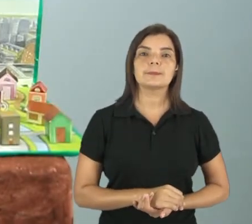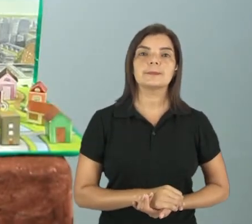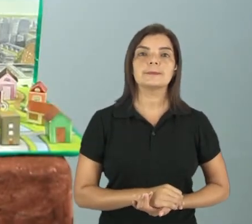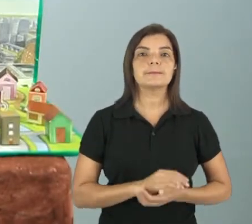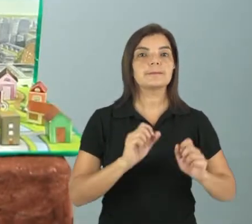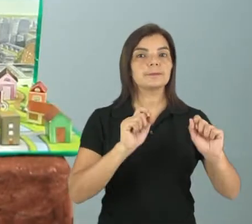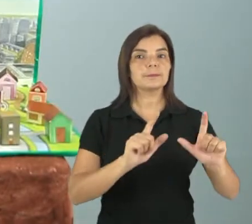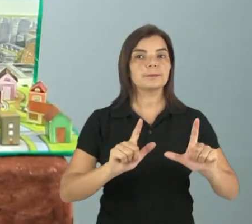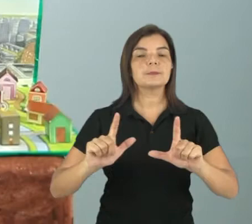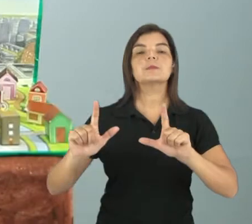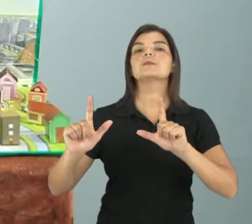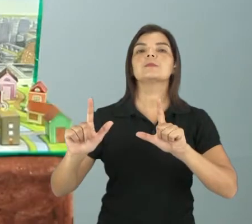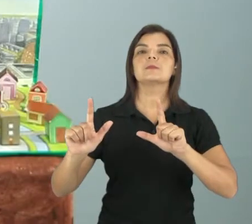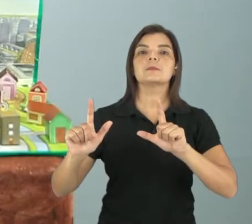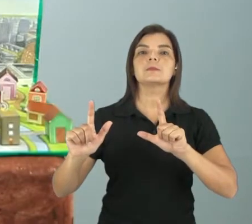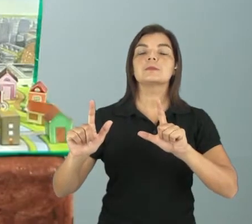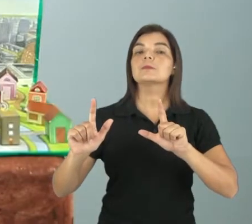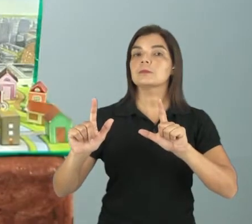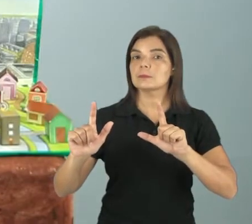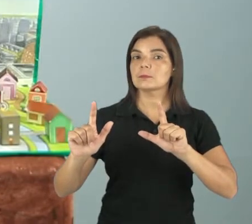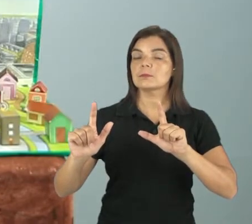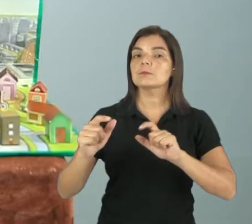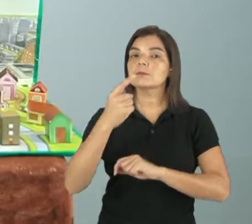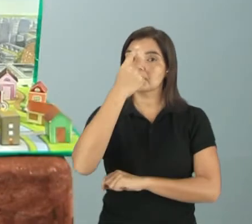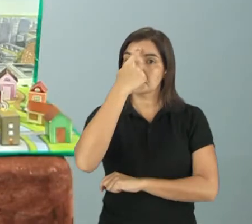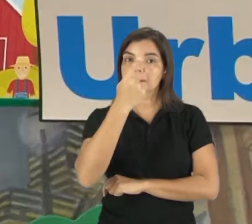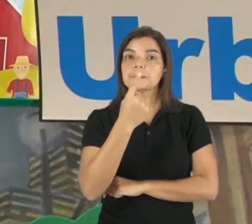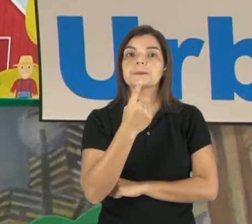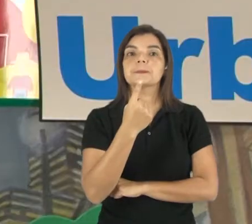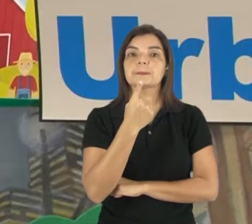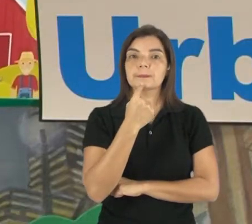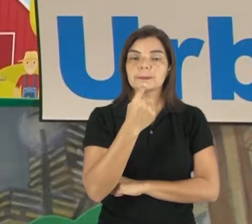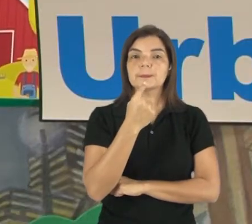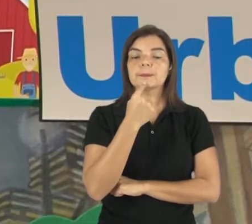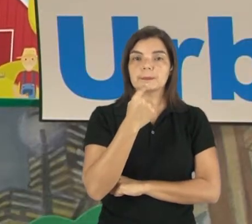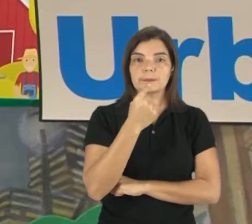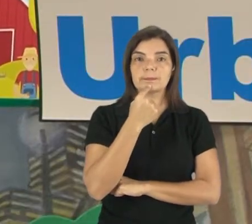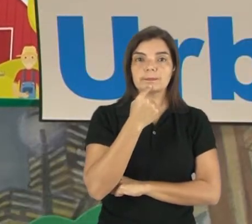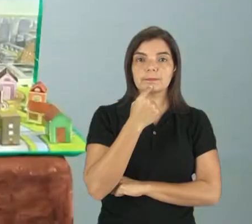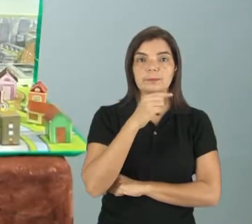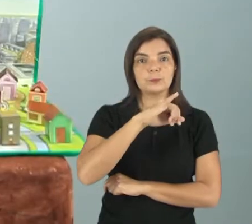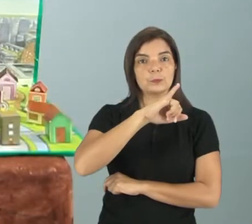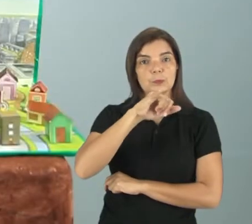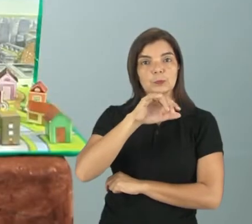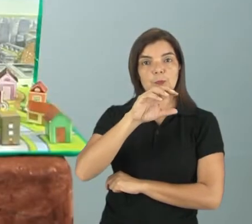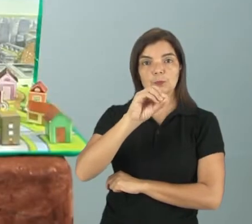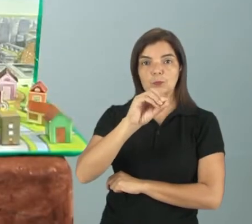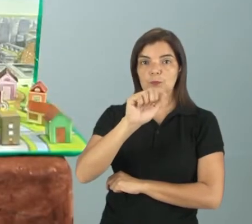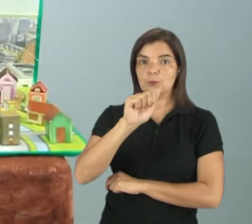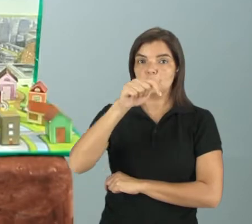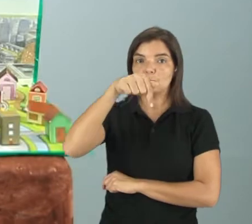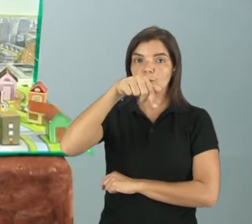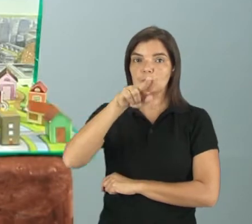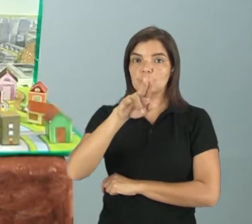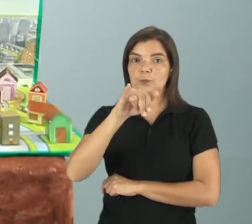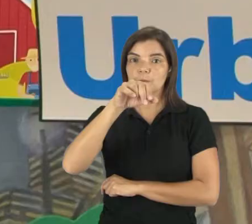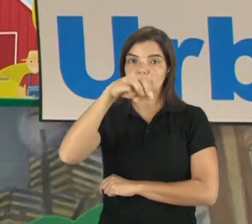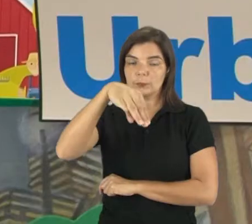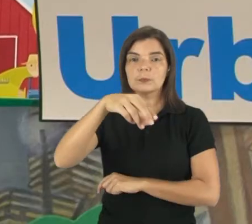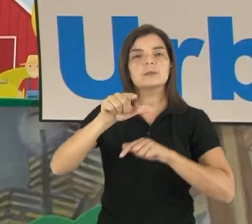Esta daqui. Esta é a imagem, né, do seu Joaquim. Ele trabalha numa